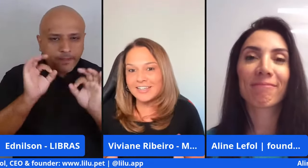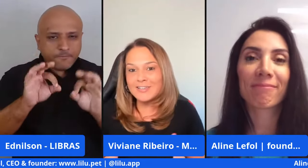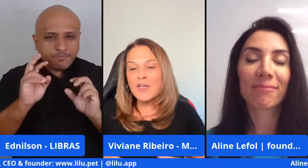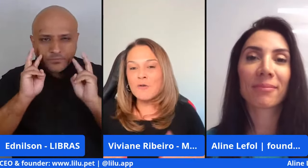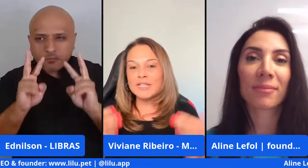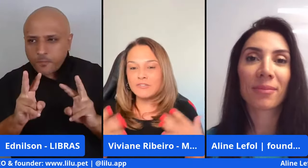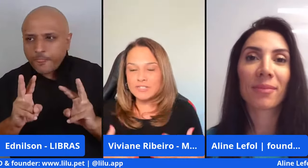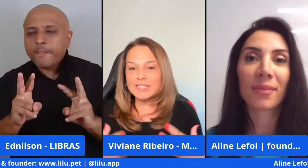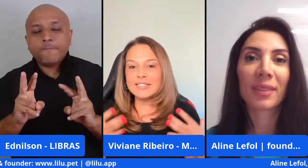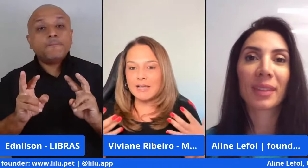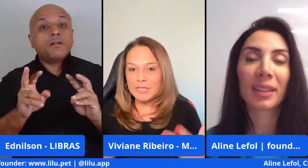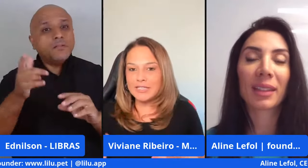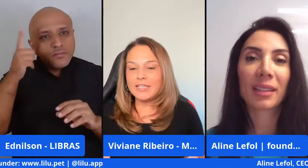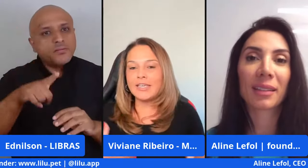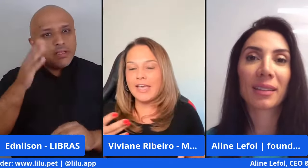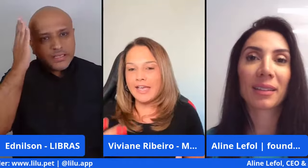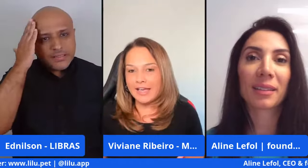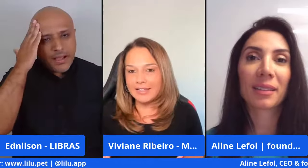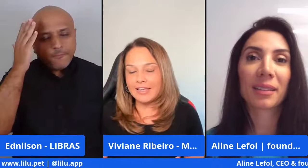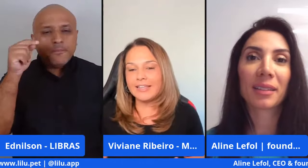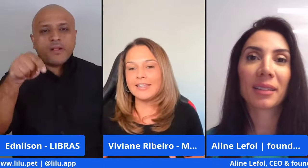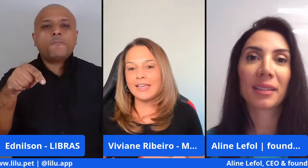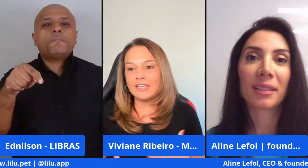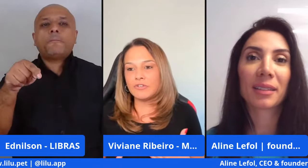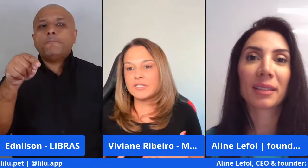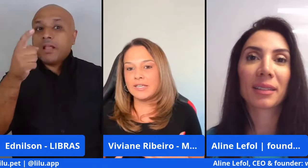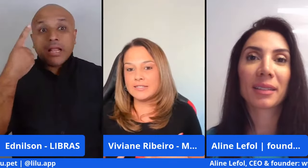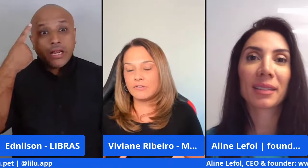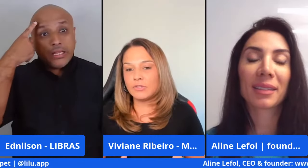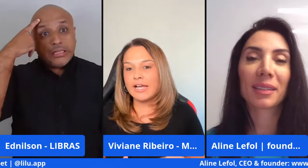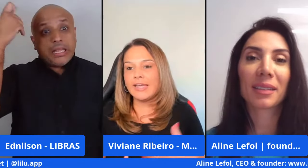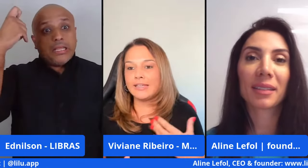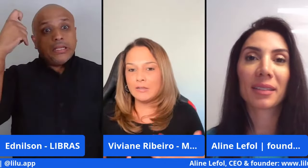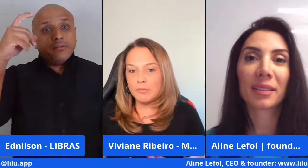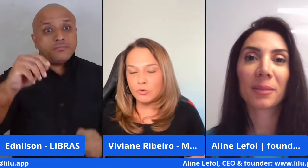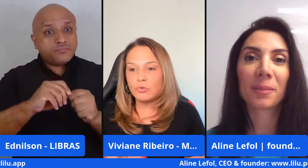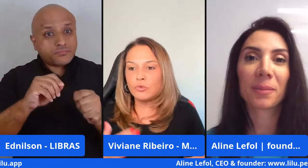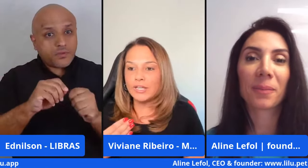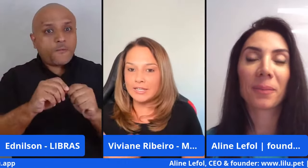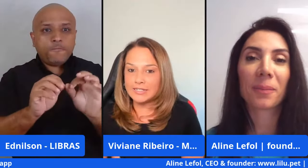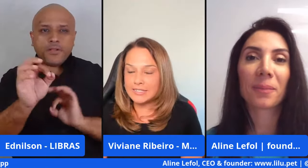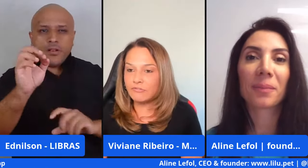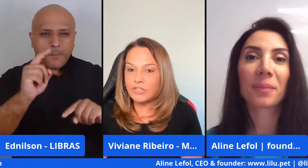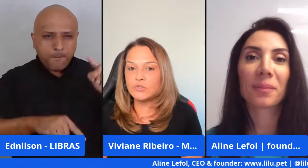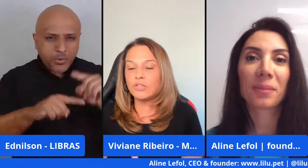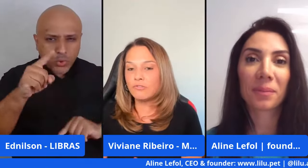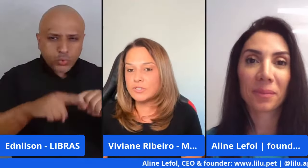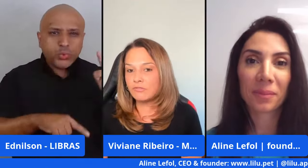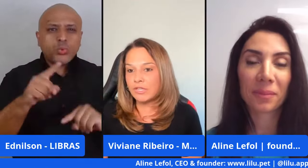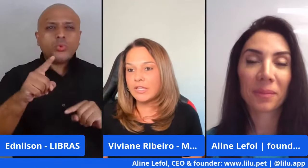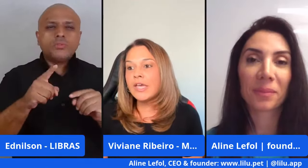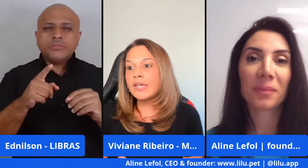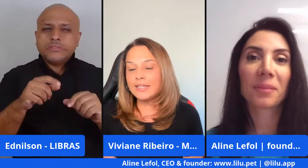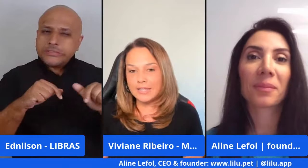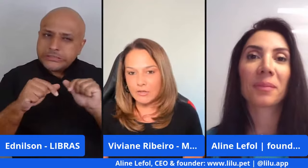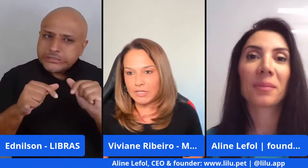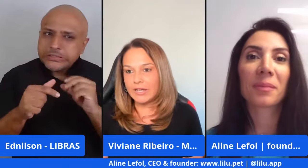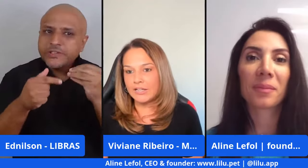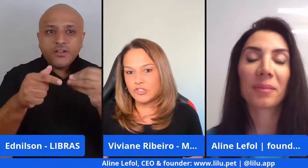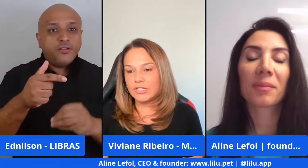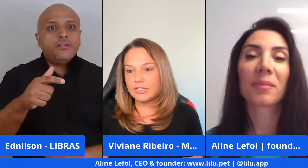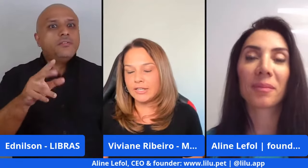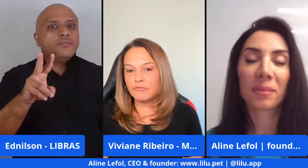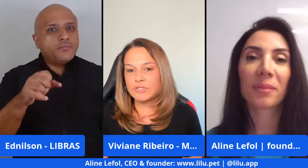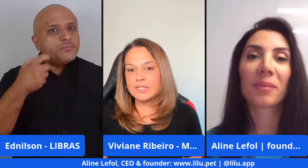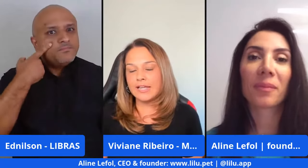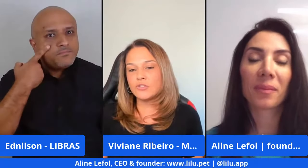vezes, né? Mas que você sabe que aquela ideia que você quer executar, e aquele produto, e aquele serviço que você vê, que tem